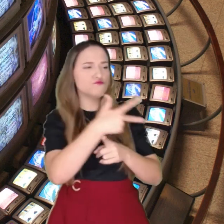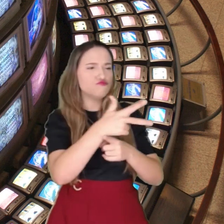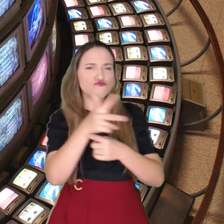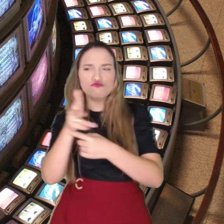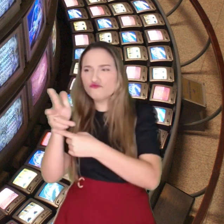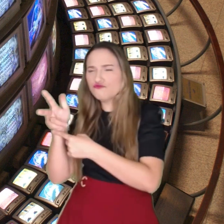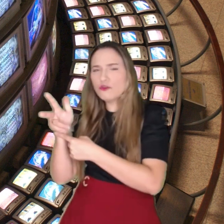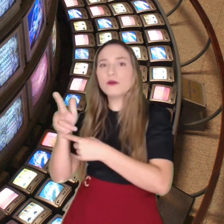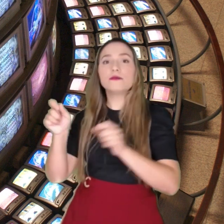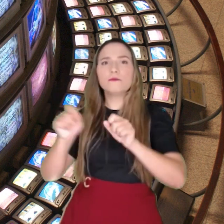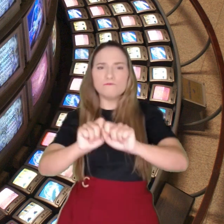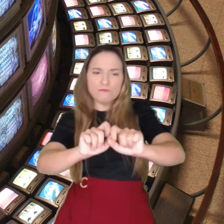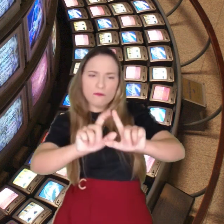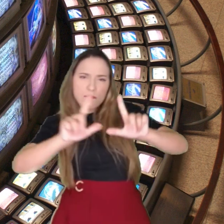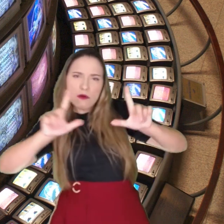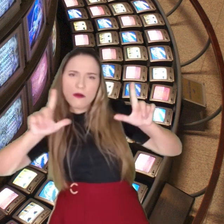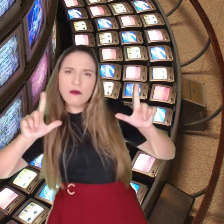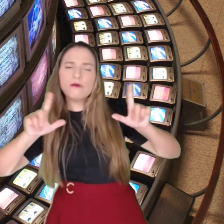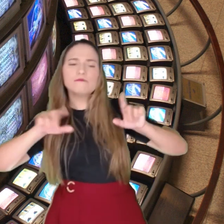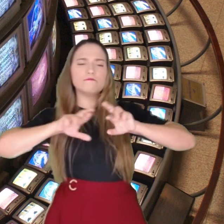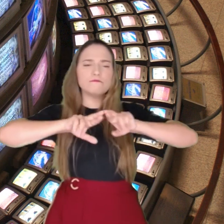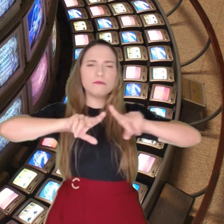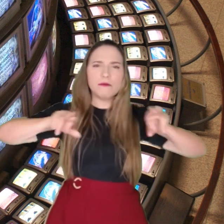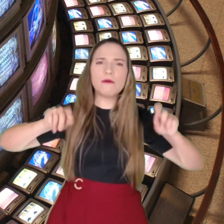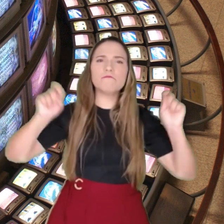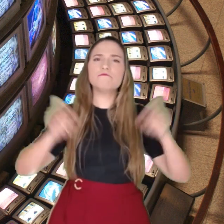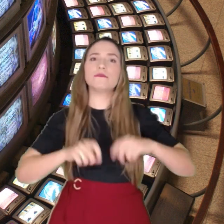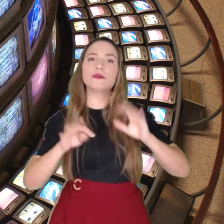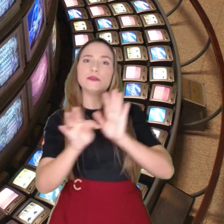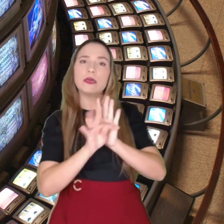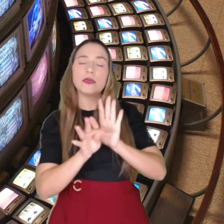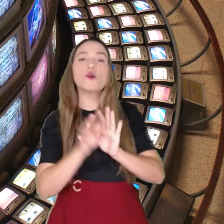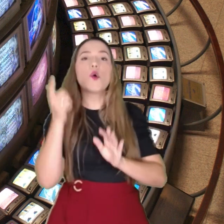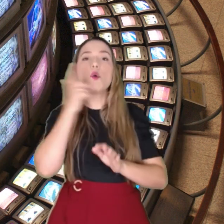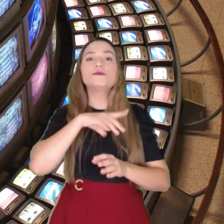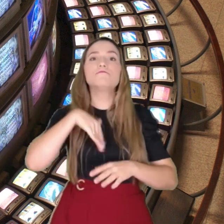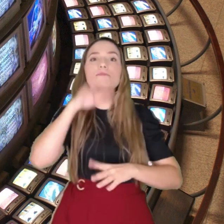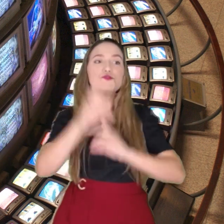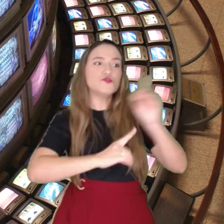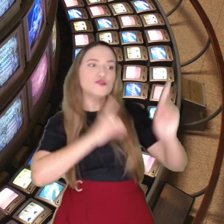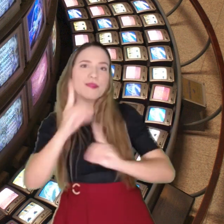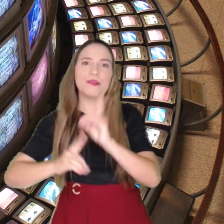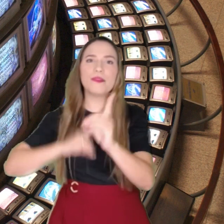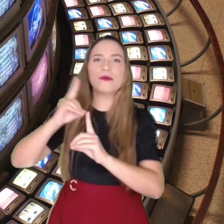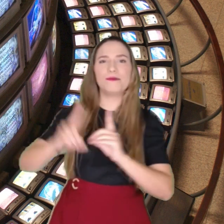zooms e outras técnicas para adicionar dinamismo.